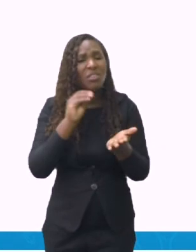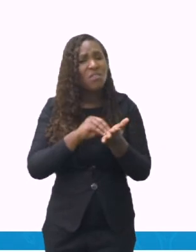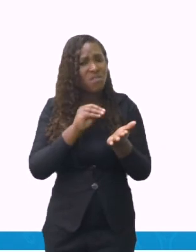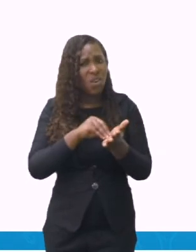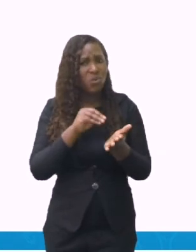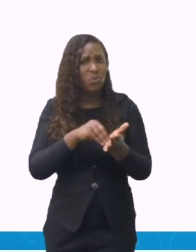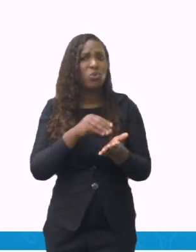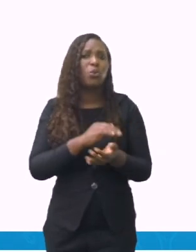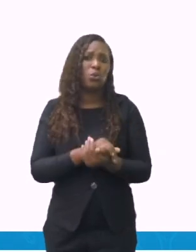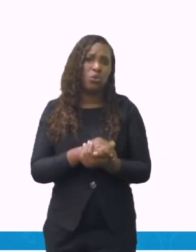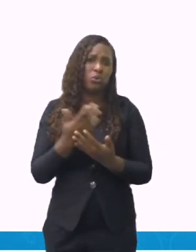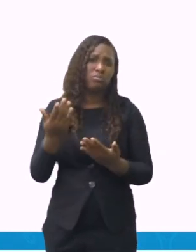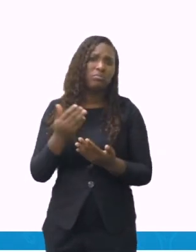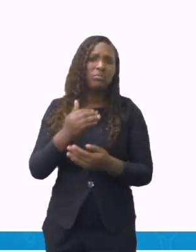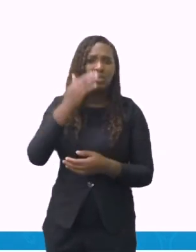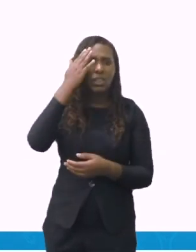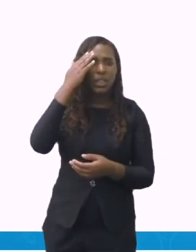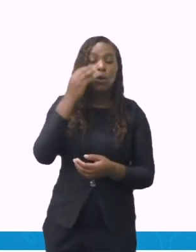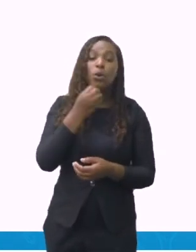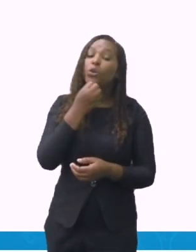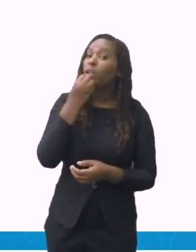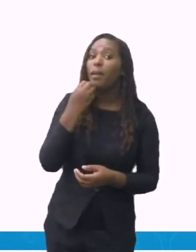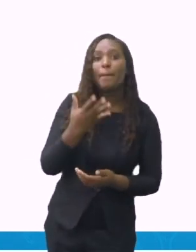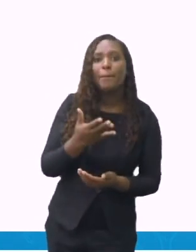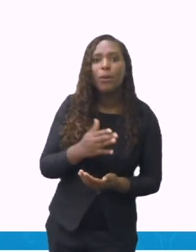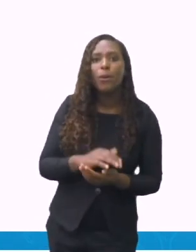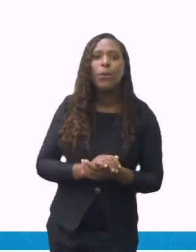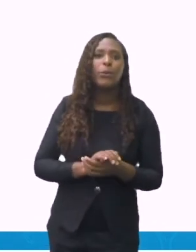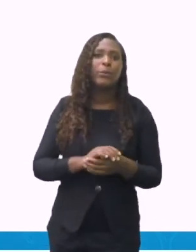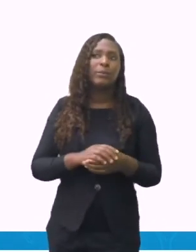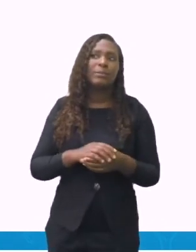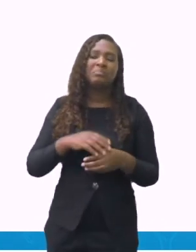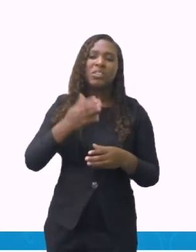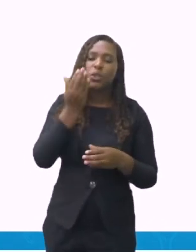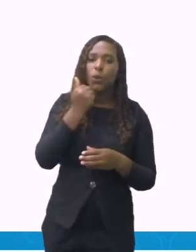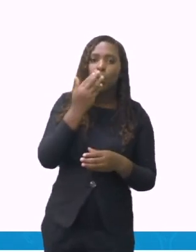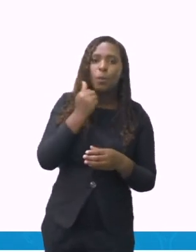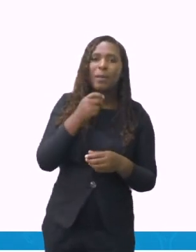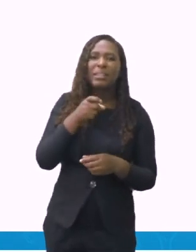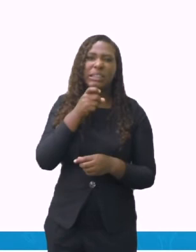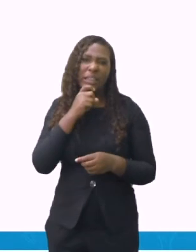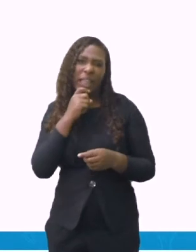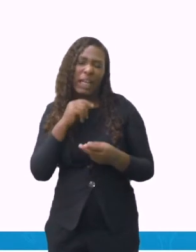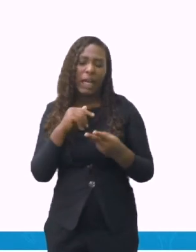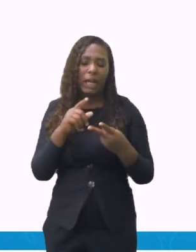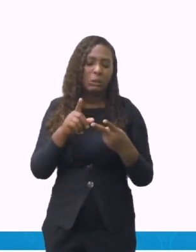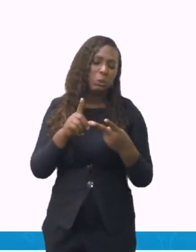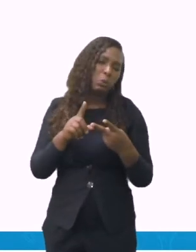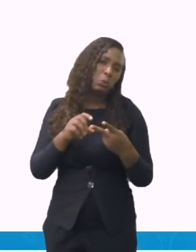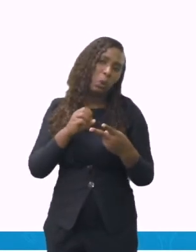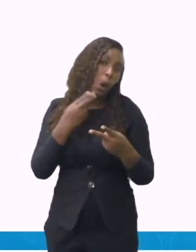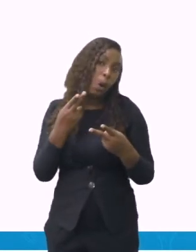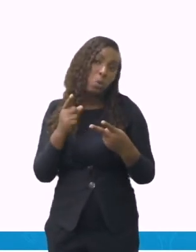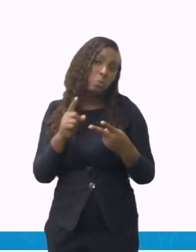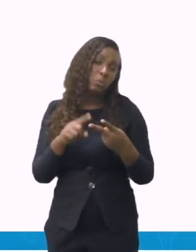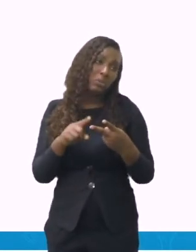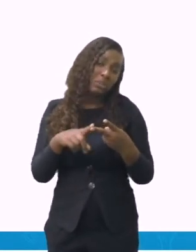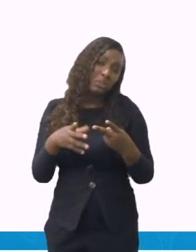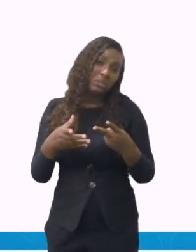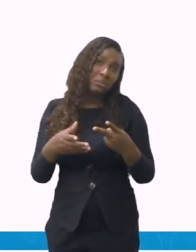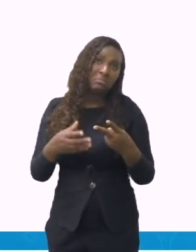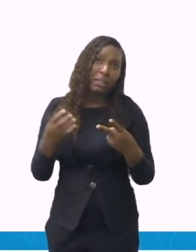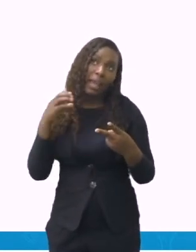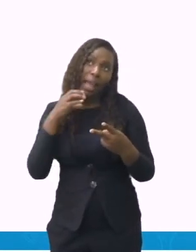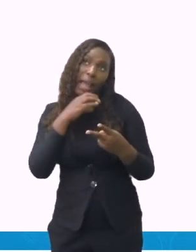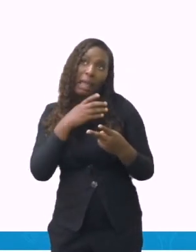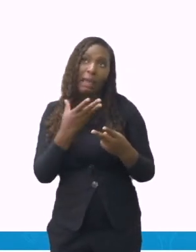comer frio? O que é ideal? Será que depois que esfriar, ele vai ficar bom? Então, é preciso relatar essas coisas